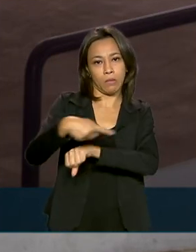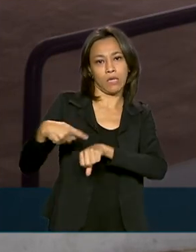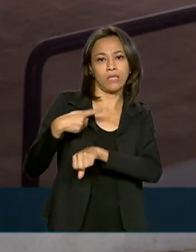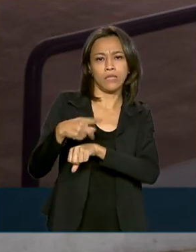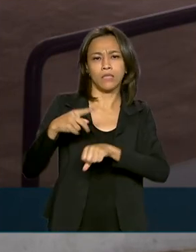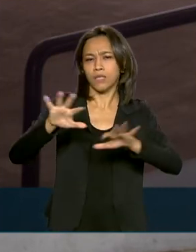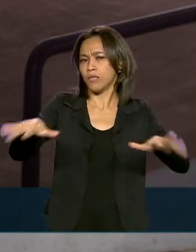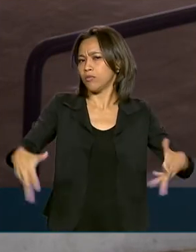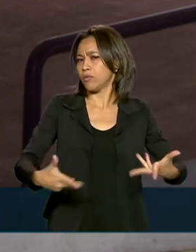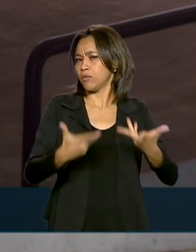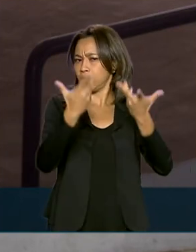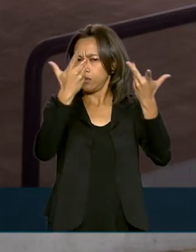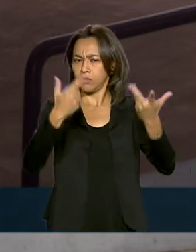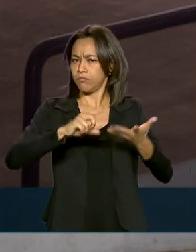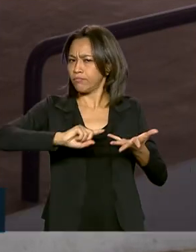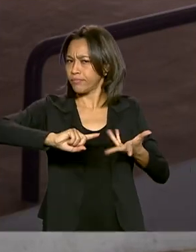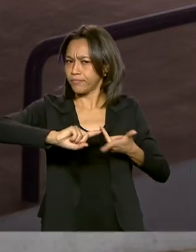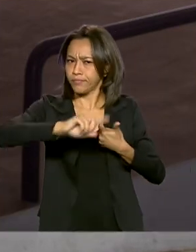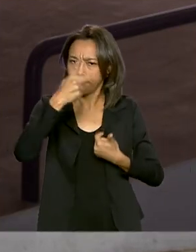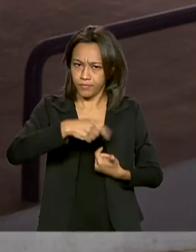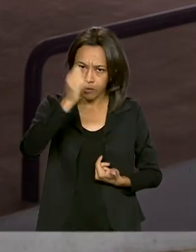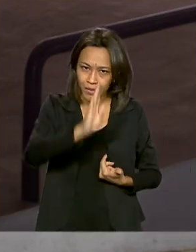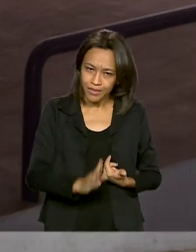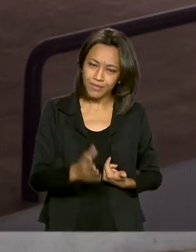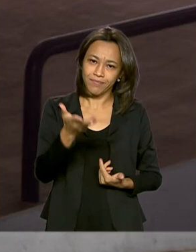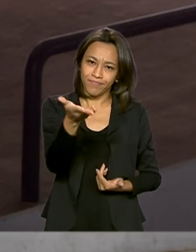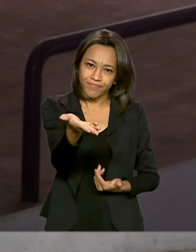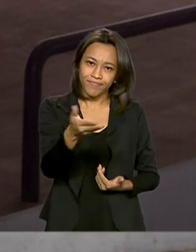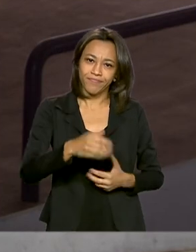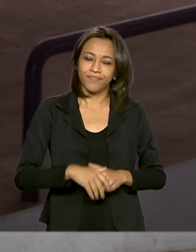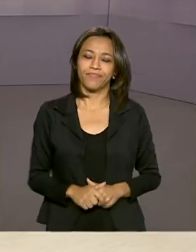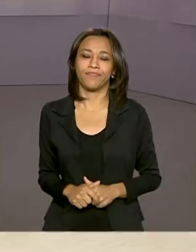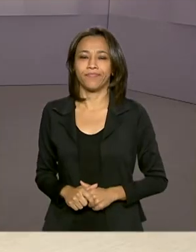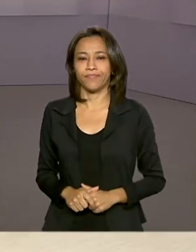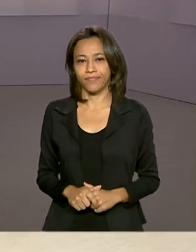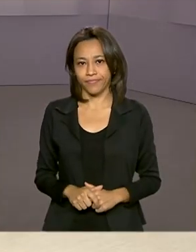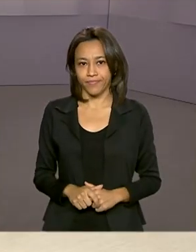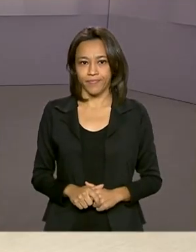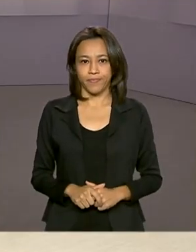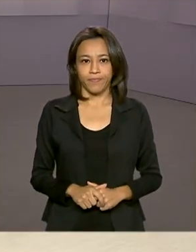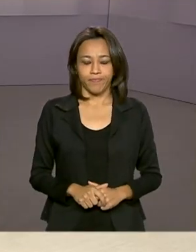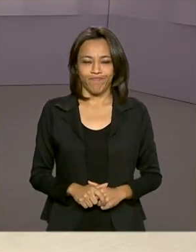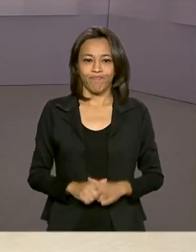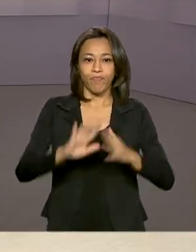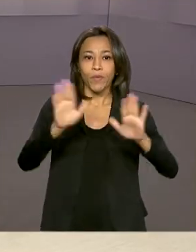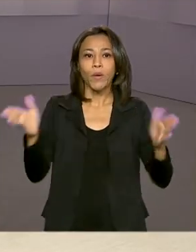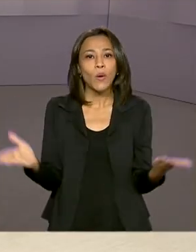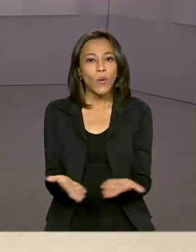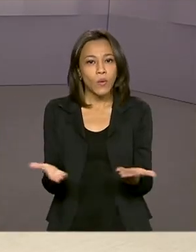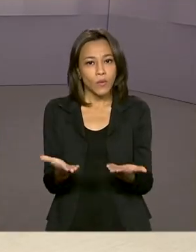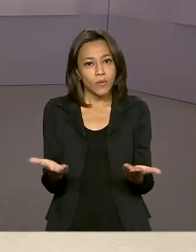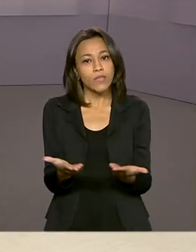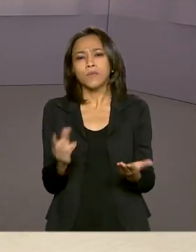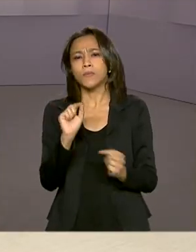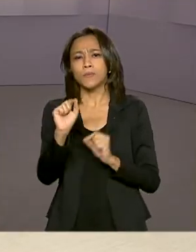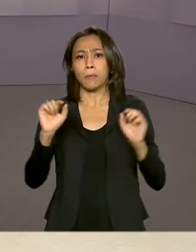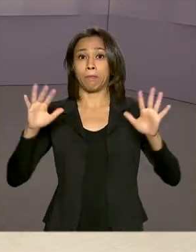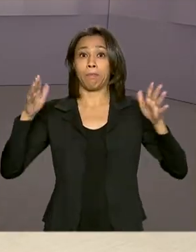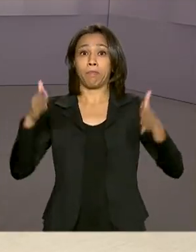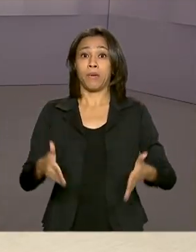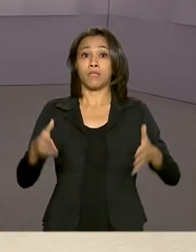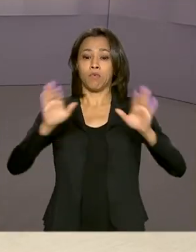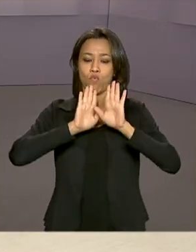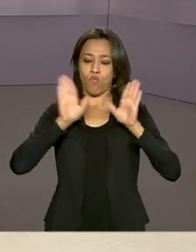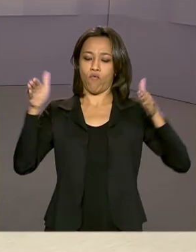solenidades oficiais aqui no Brasil. Selma Dias para o governo agora. Hoje, durante participação no Fórum